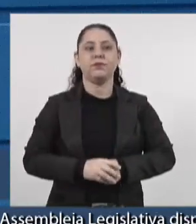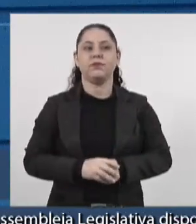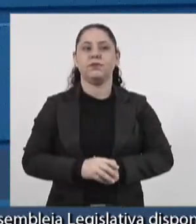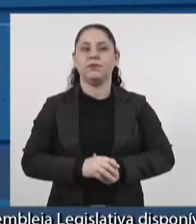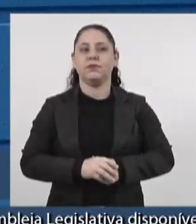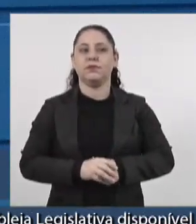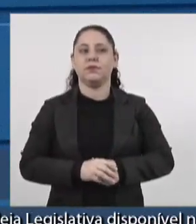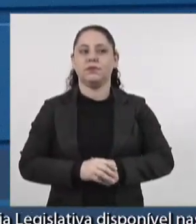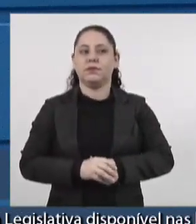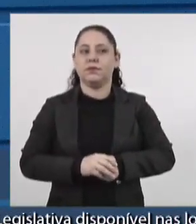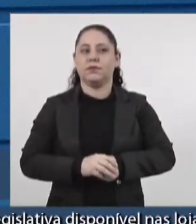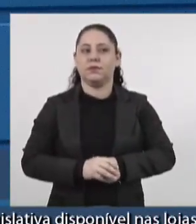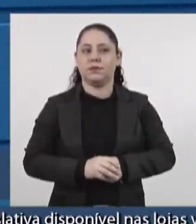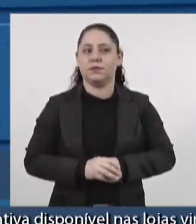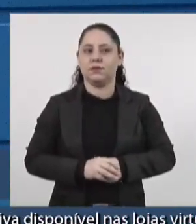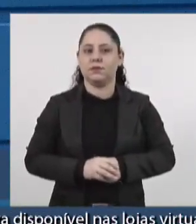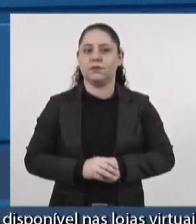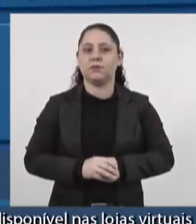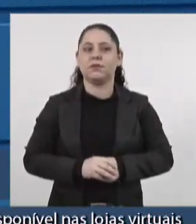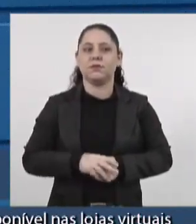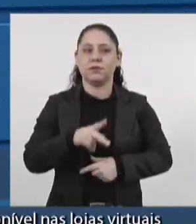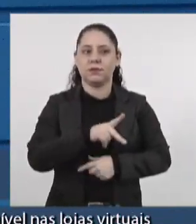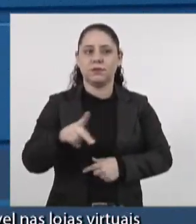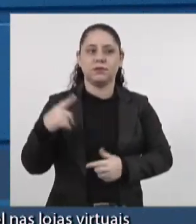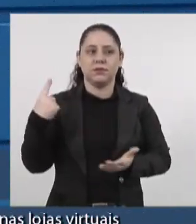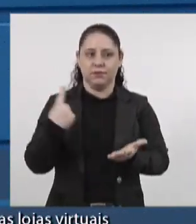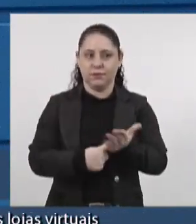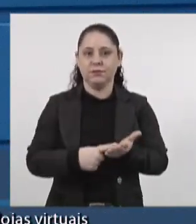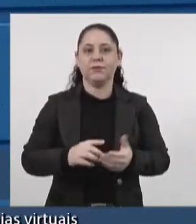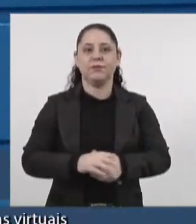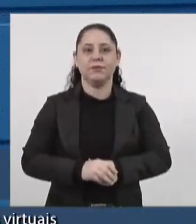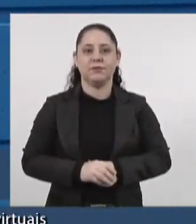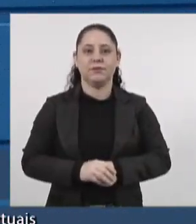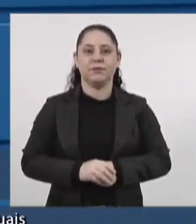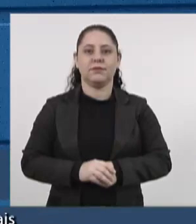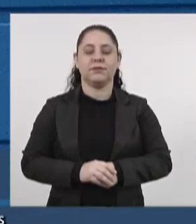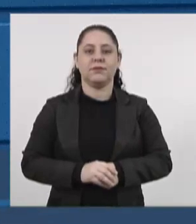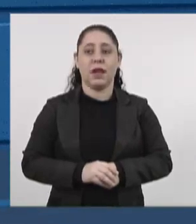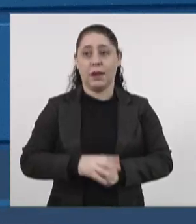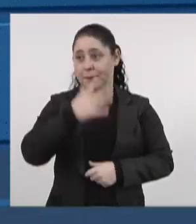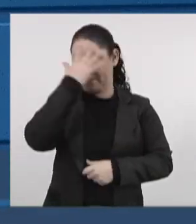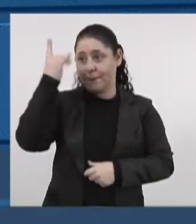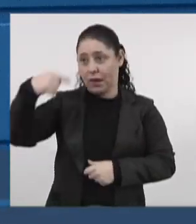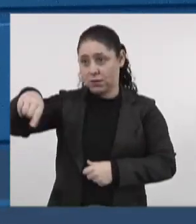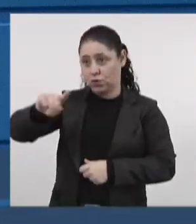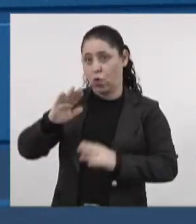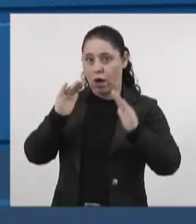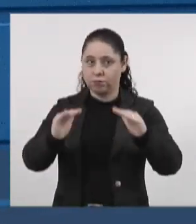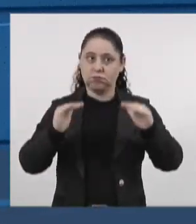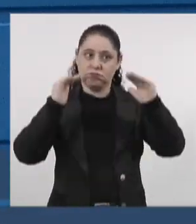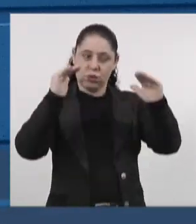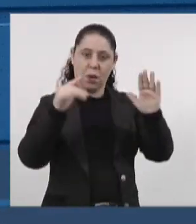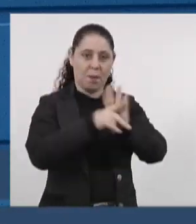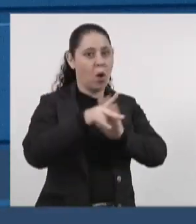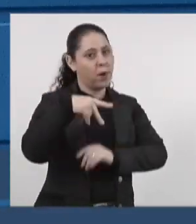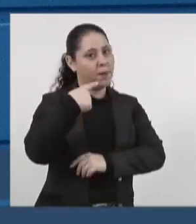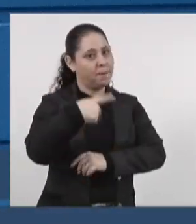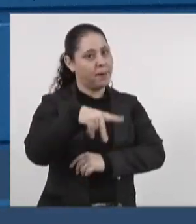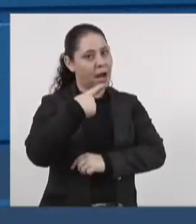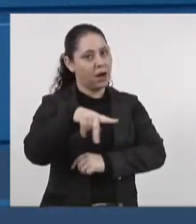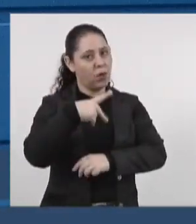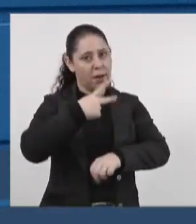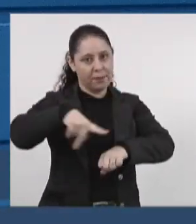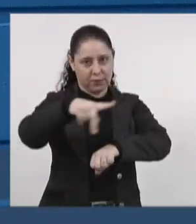esse grande movimento. Quero dizer, presidente, que nós temos a confirmação importante de pessoas e autoridades do Paraguai.